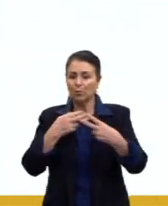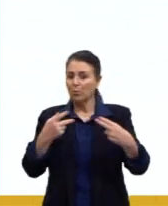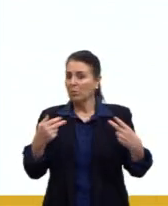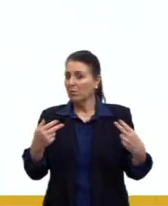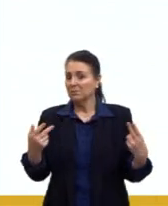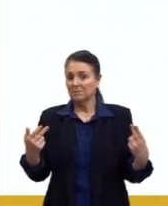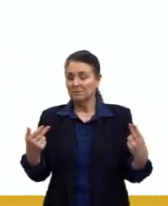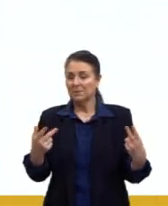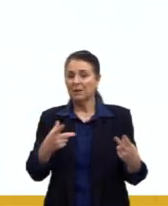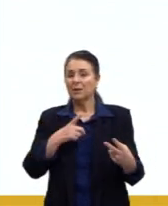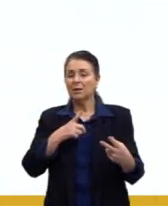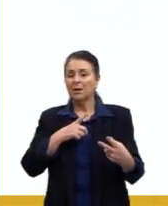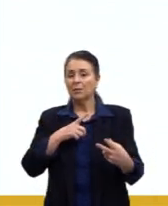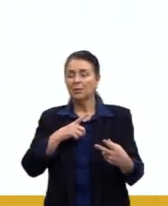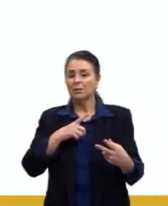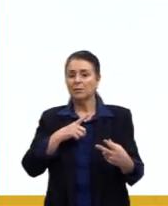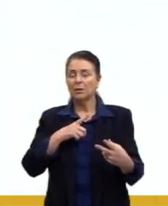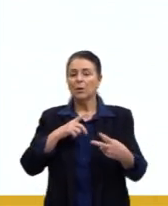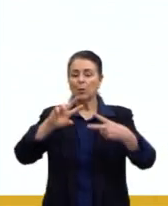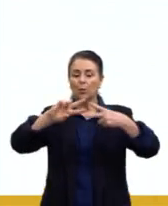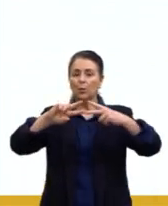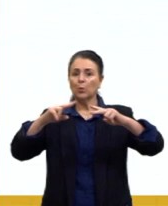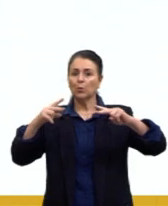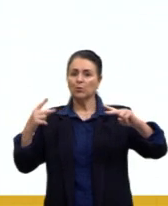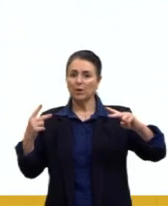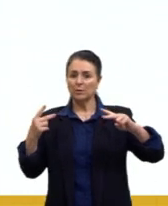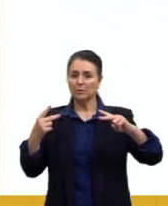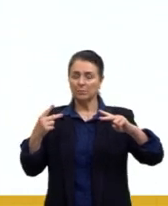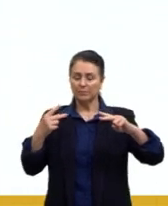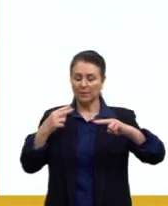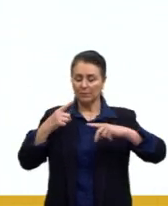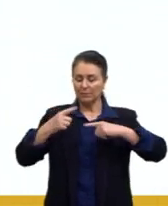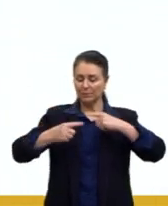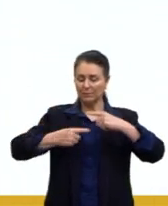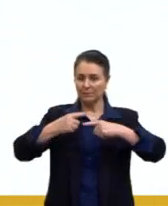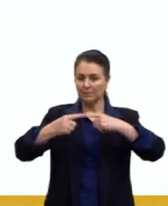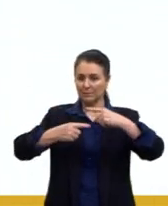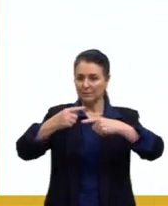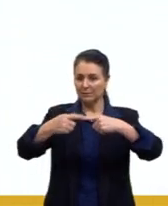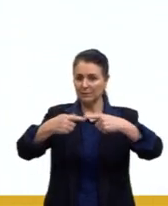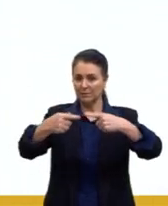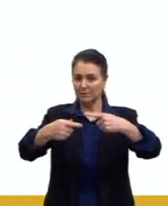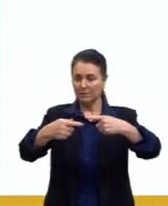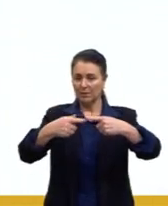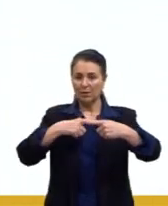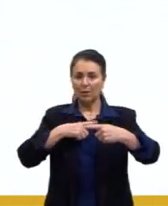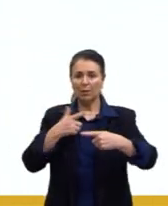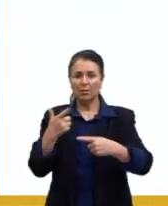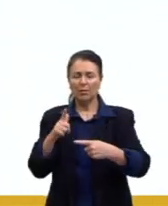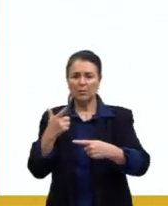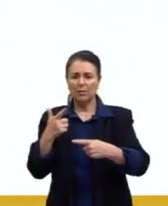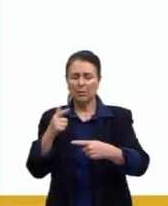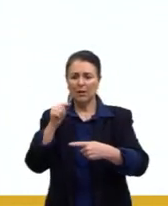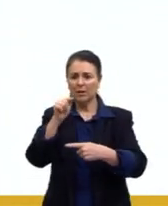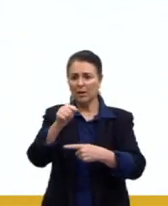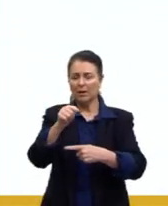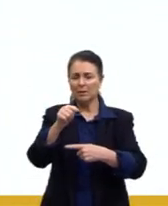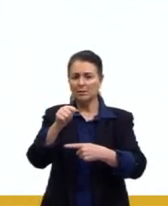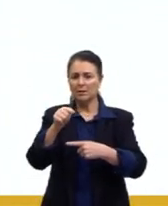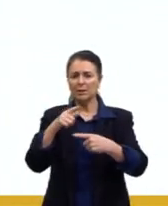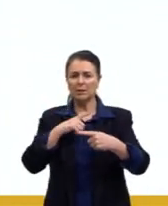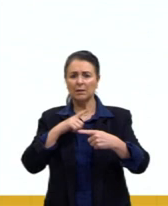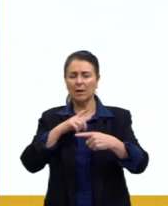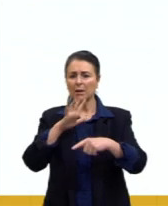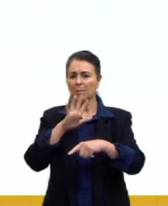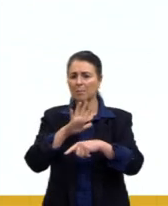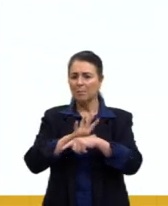Então, nessa situação, os genes passados para as próximas gerações, nesse caso, não são aqueles que conferem maior